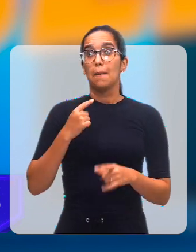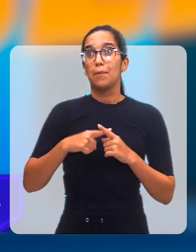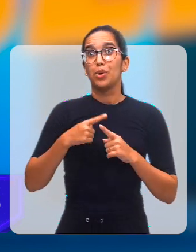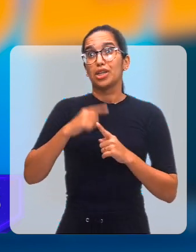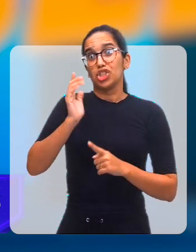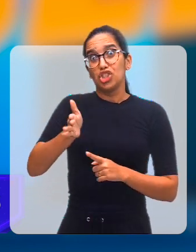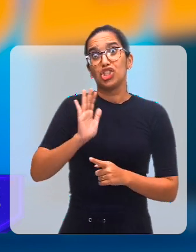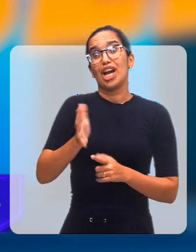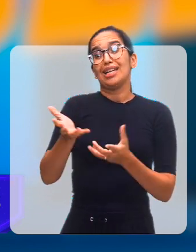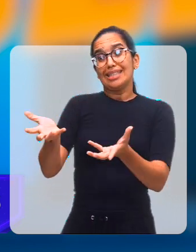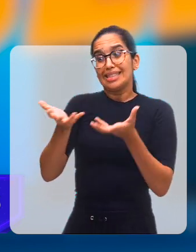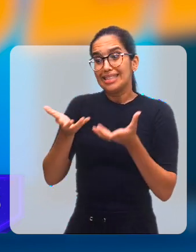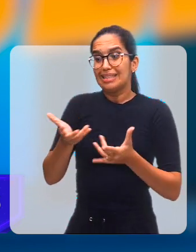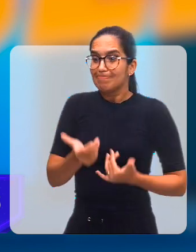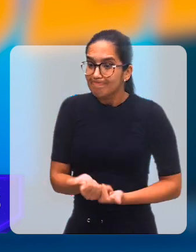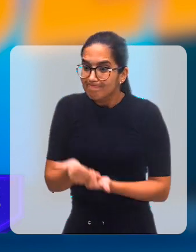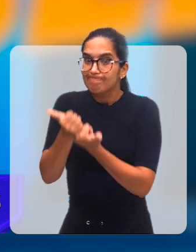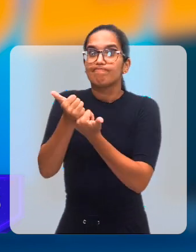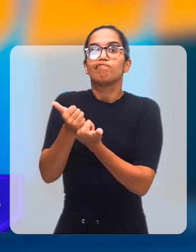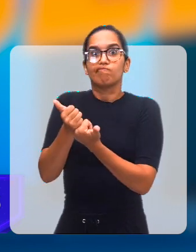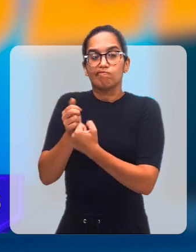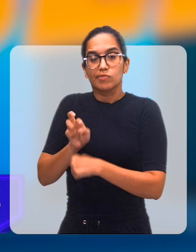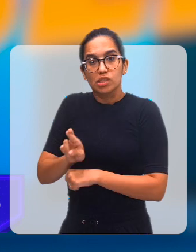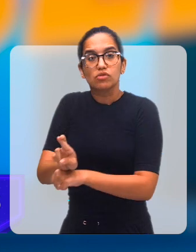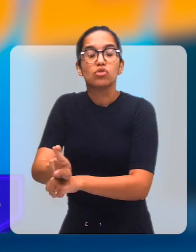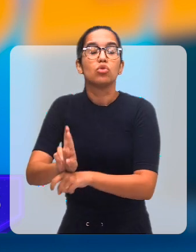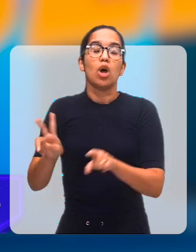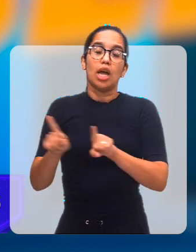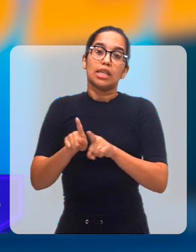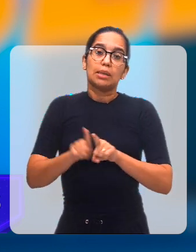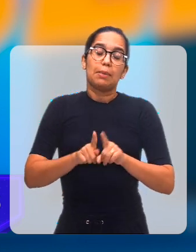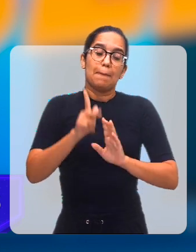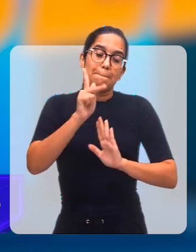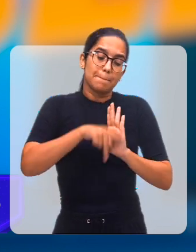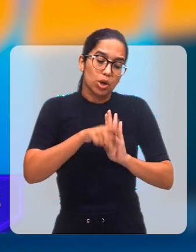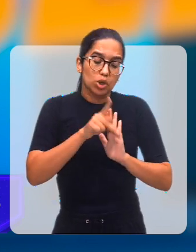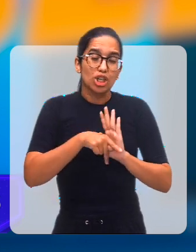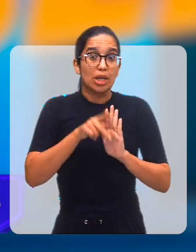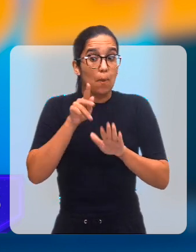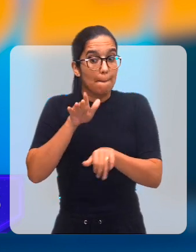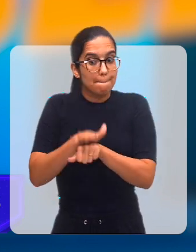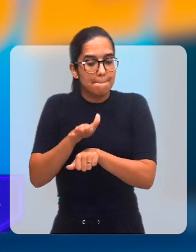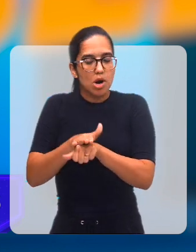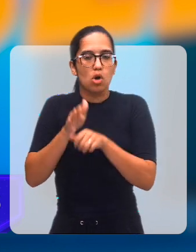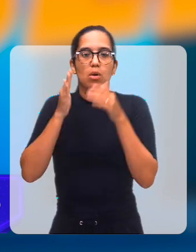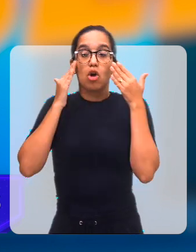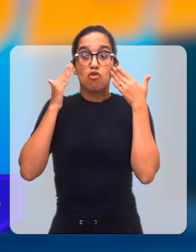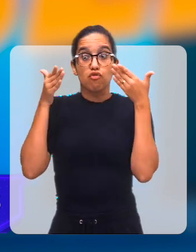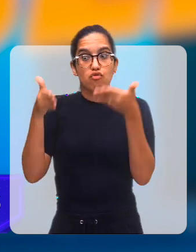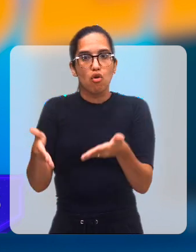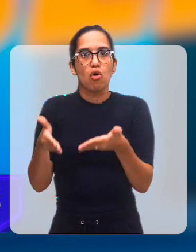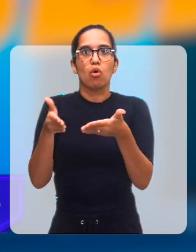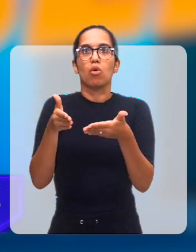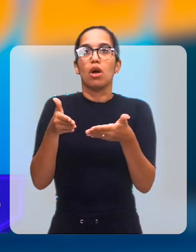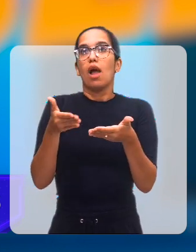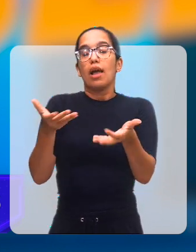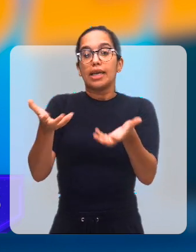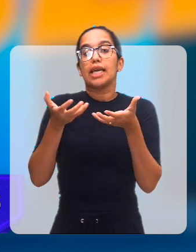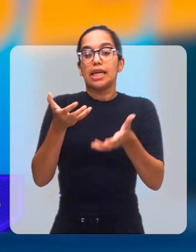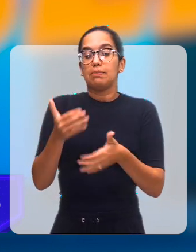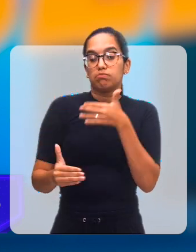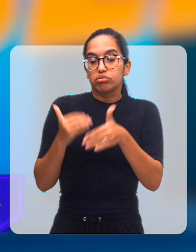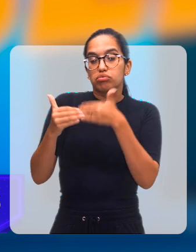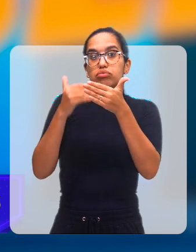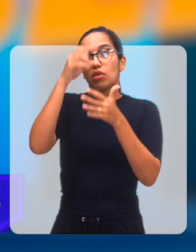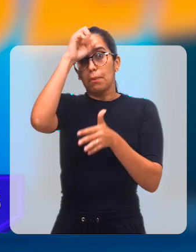resolver através de reforço escolar, através de projetos específicos de aceleração